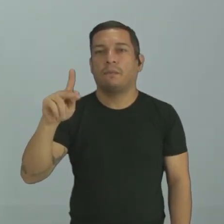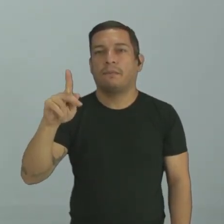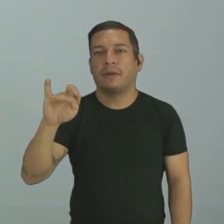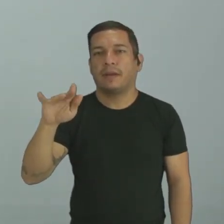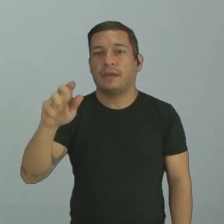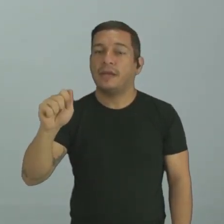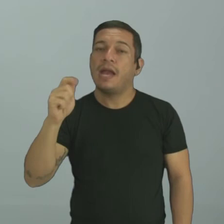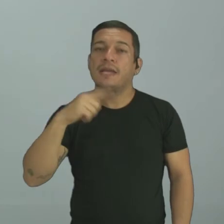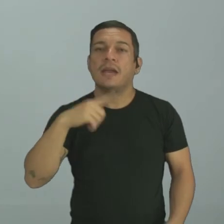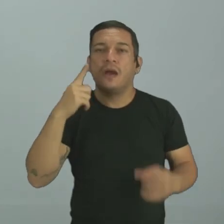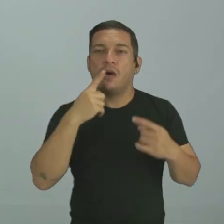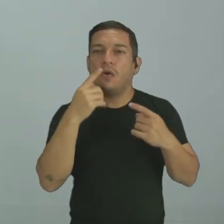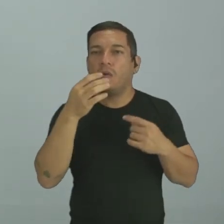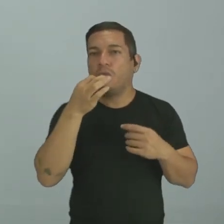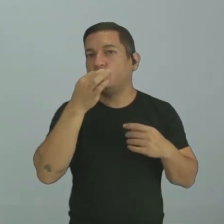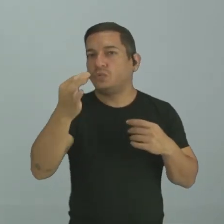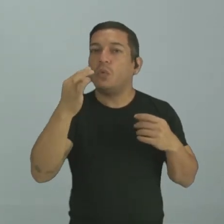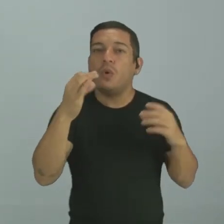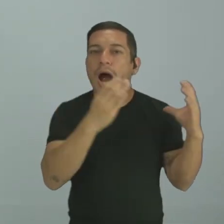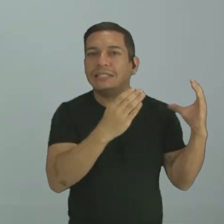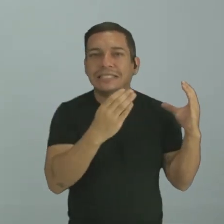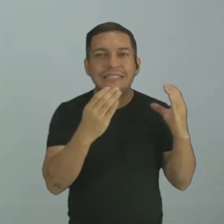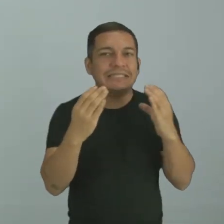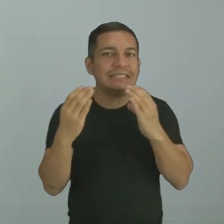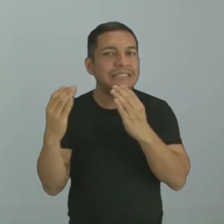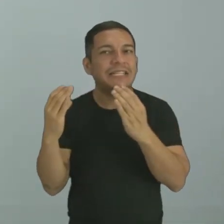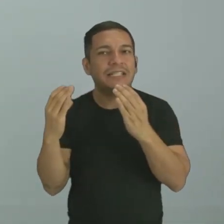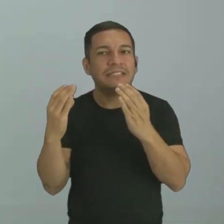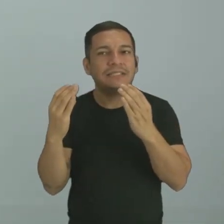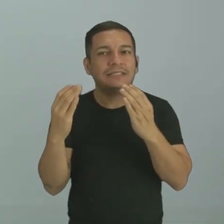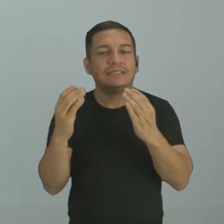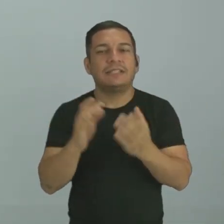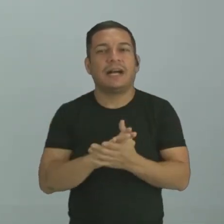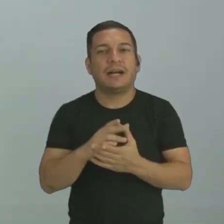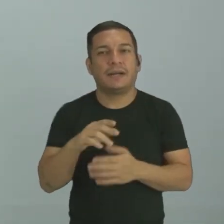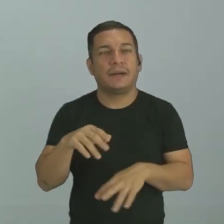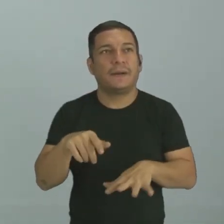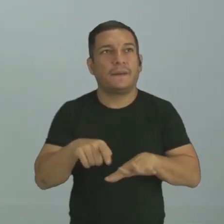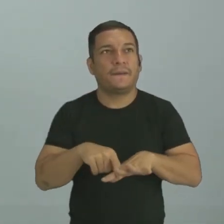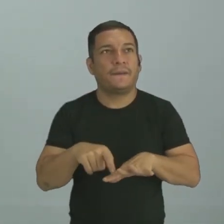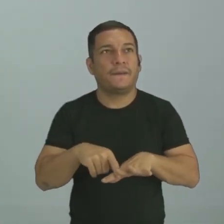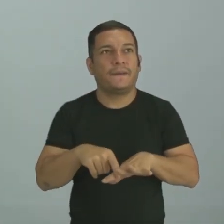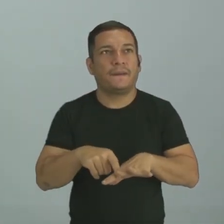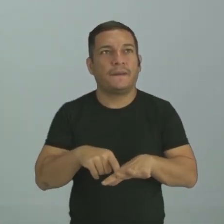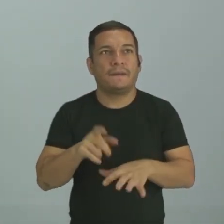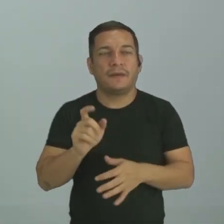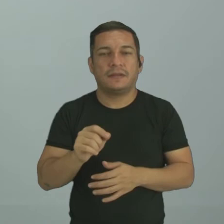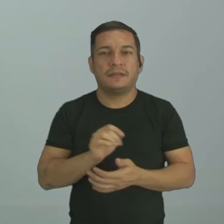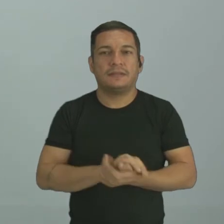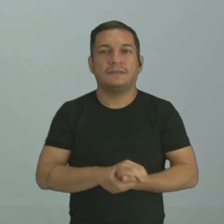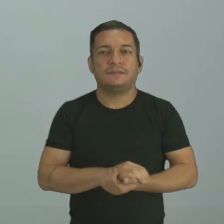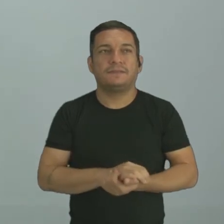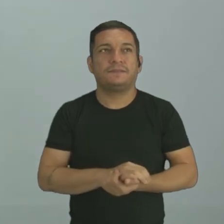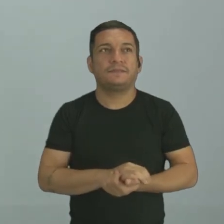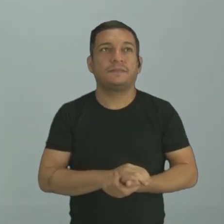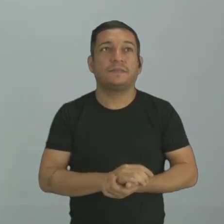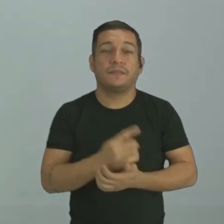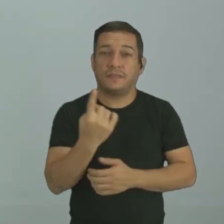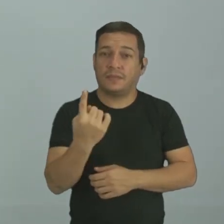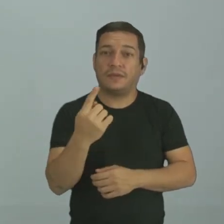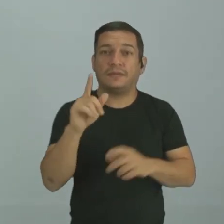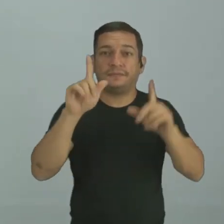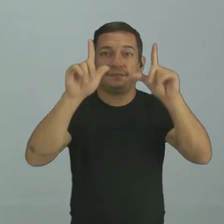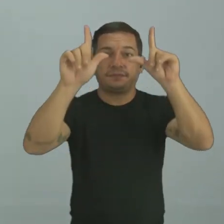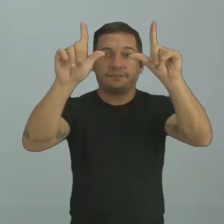melancia batendo, né? No pé do cebolinha. Ó. Numa tirinha dessa de